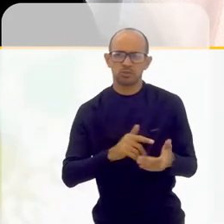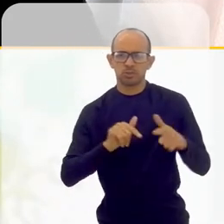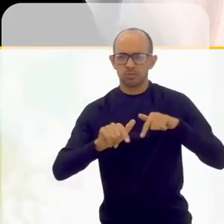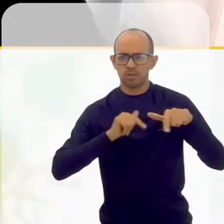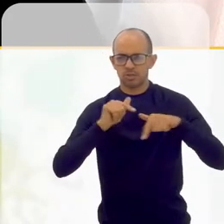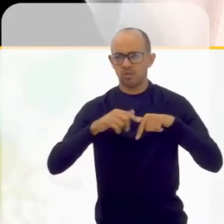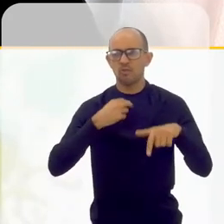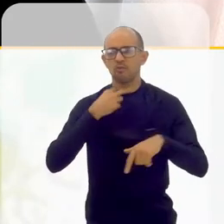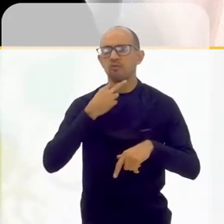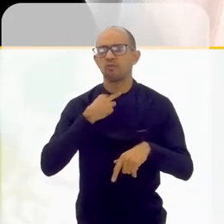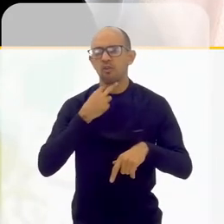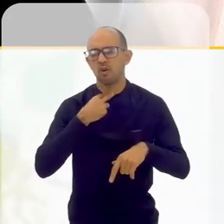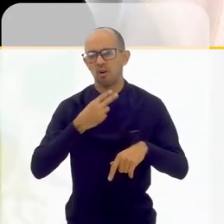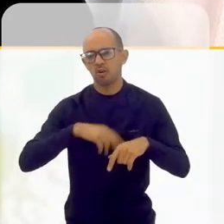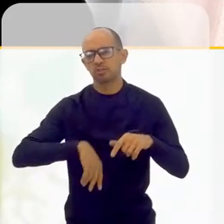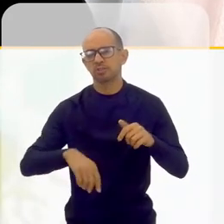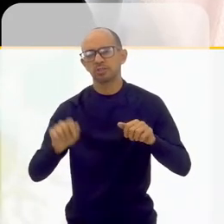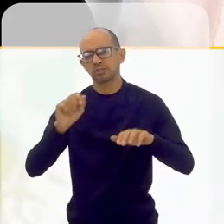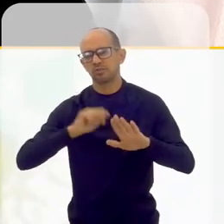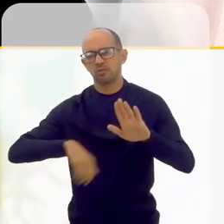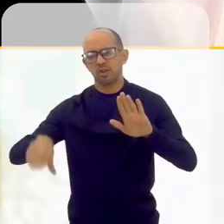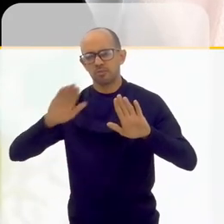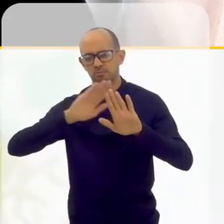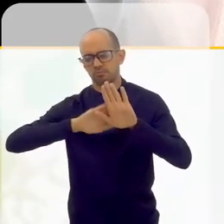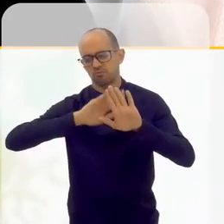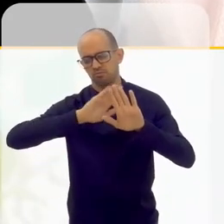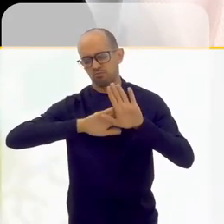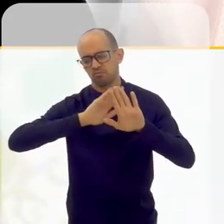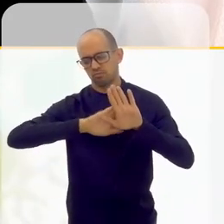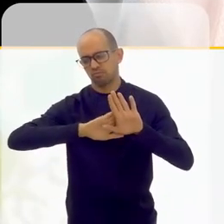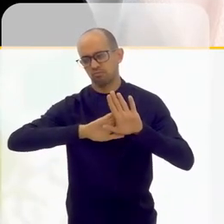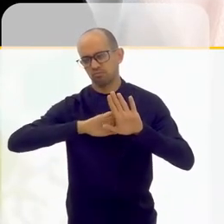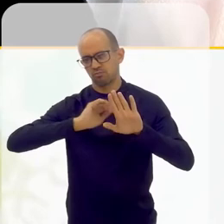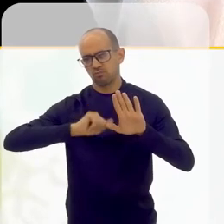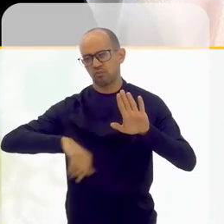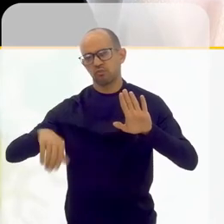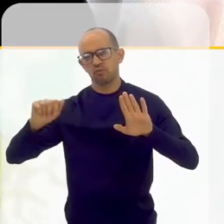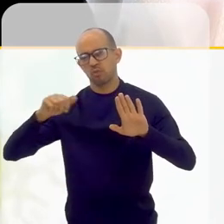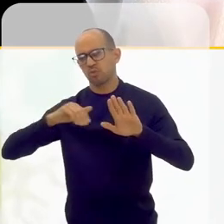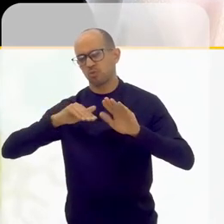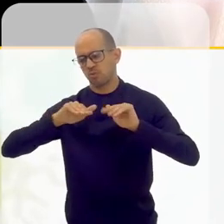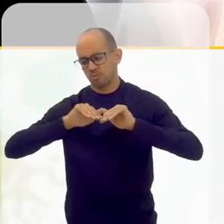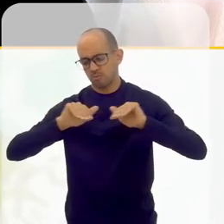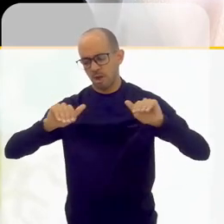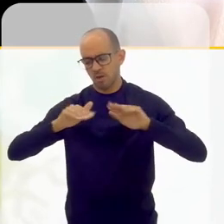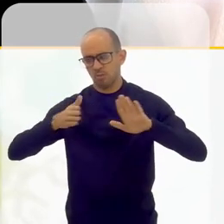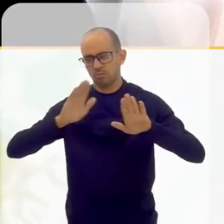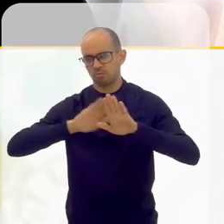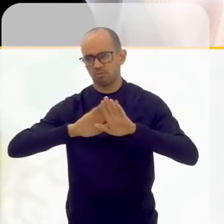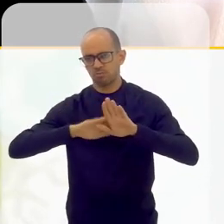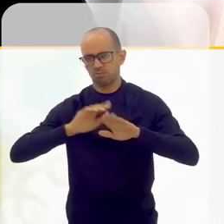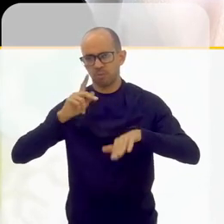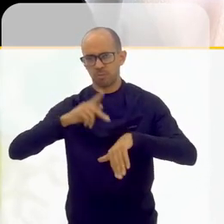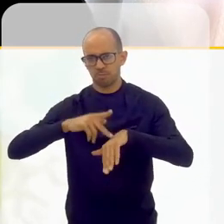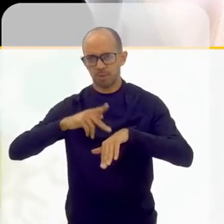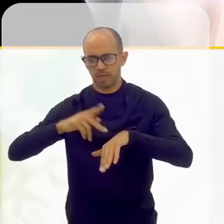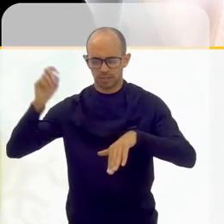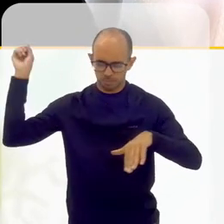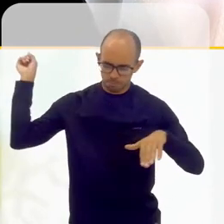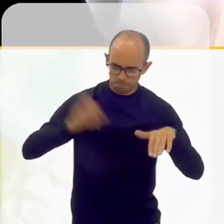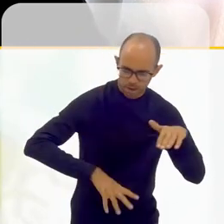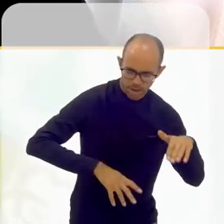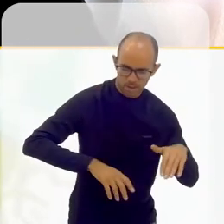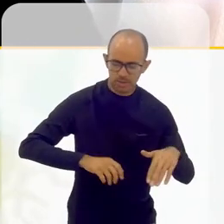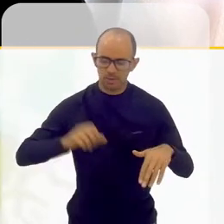voz, né? Aí aquele exercício que você vai lá para trás do palco, lá para o fundo do palco, pega a pedra e faz